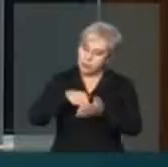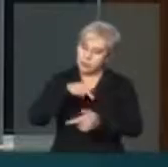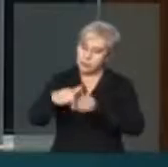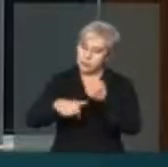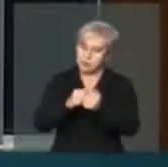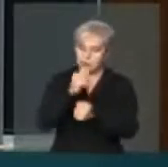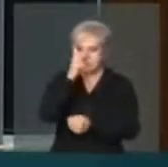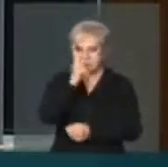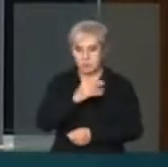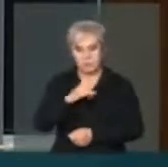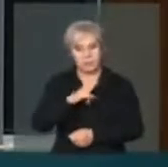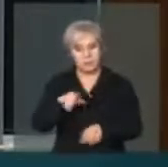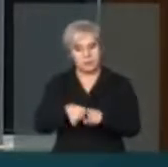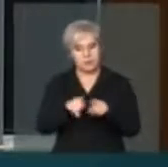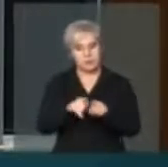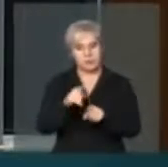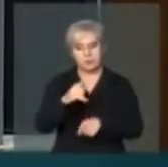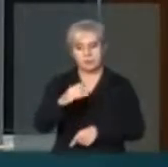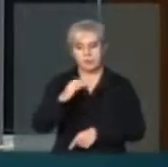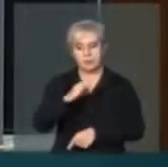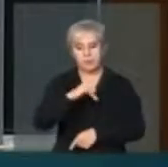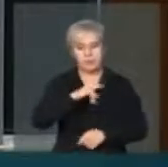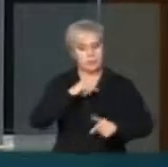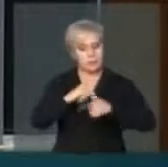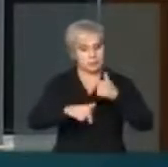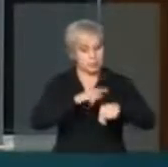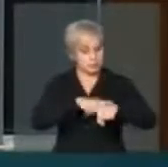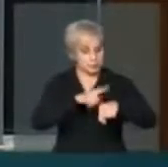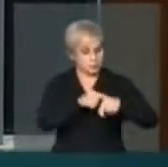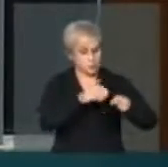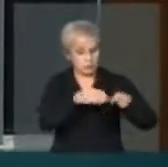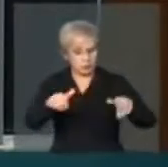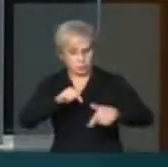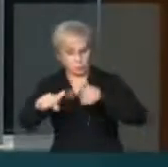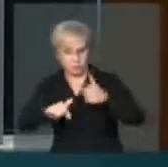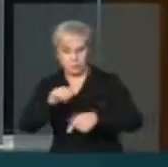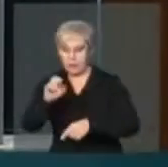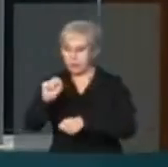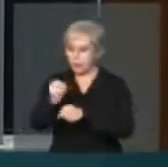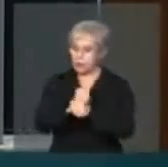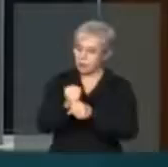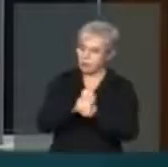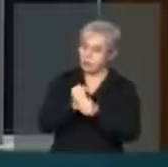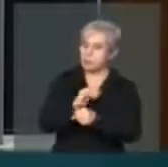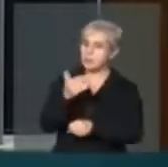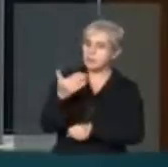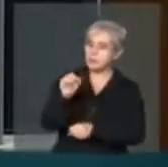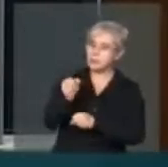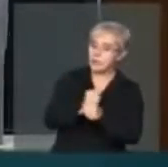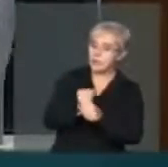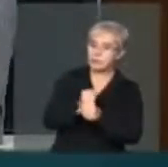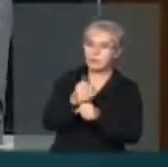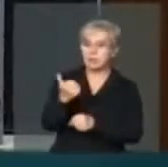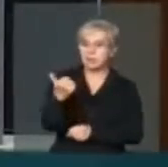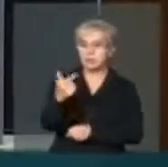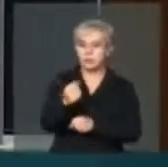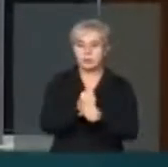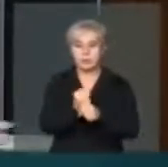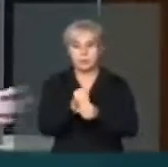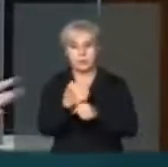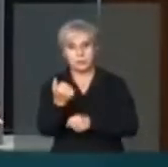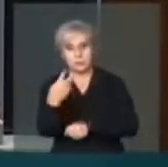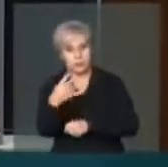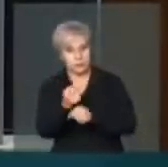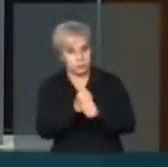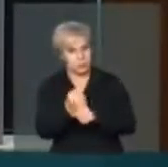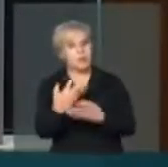Temos a PEC que estabelece um mandato. Vamos discutir qual o tempo desse mandato, se de oito anos, se de dez anos, se de doze anos, se de quatorze anos.